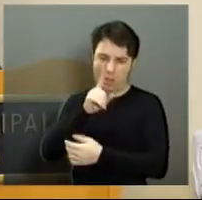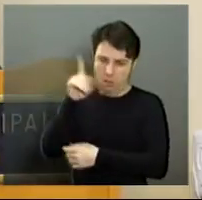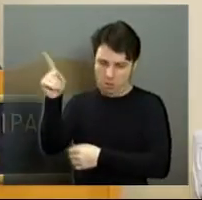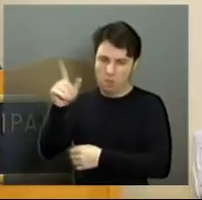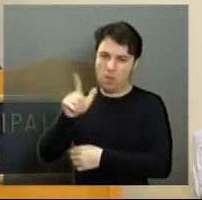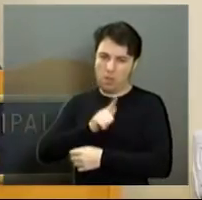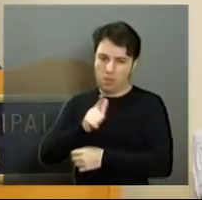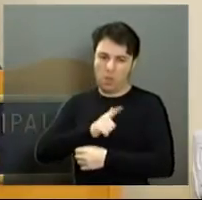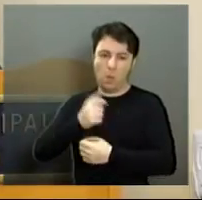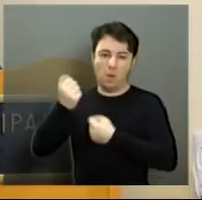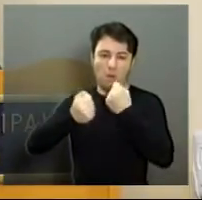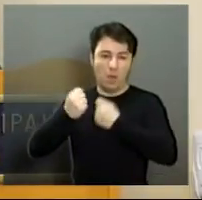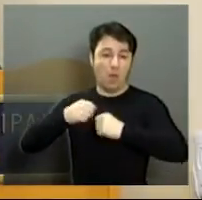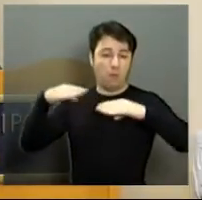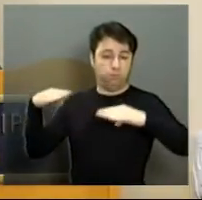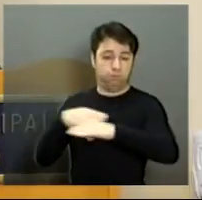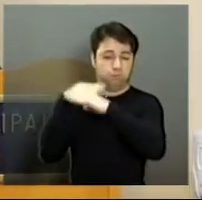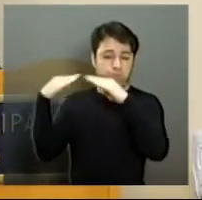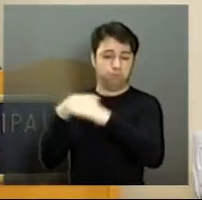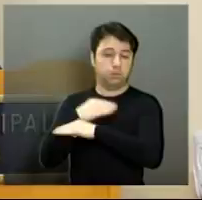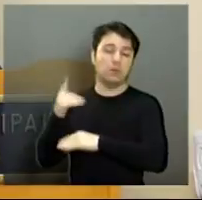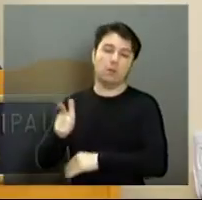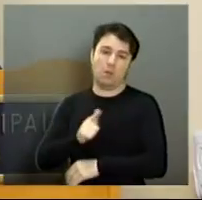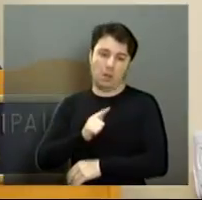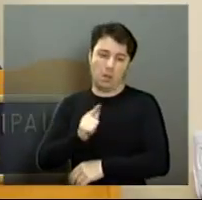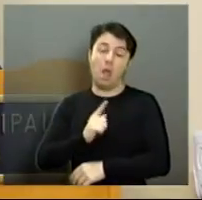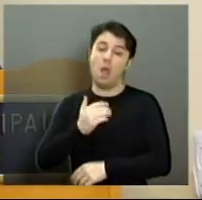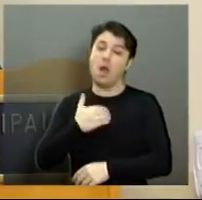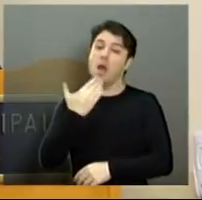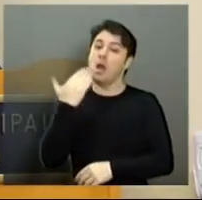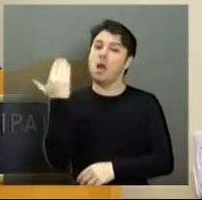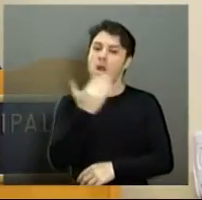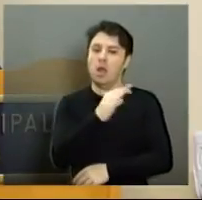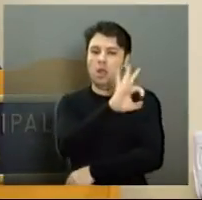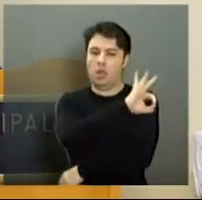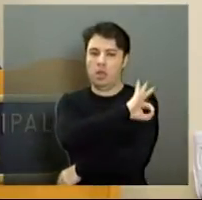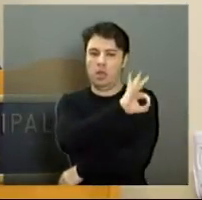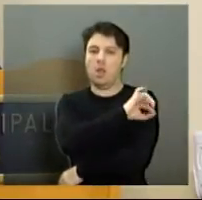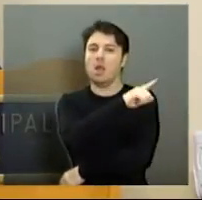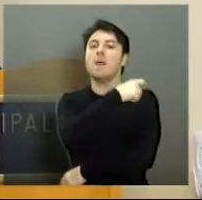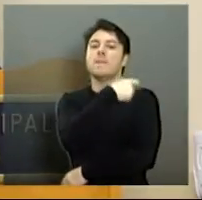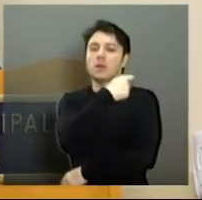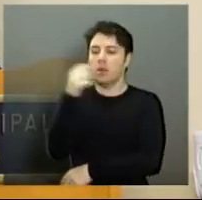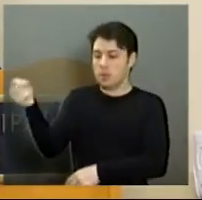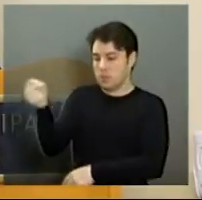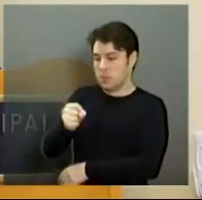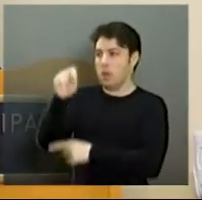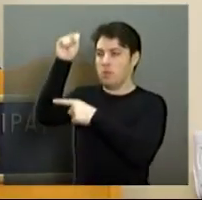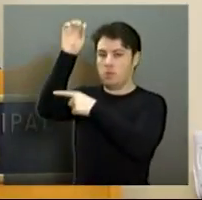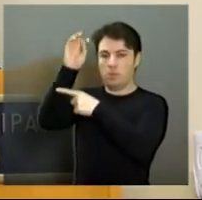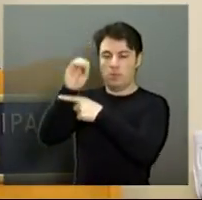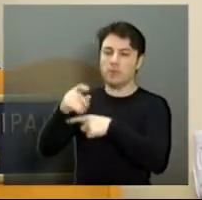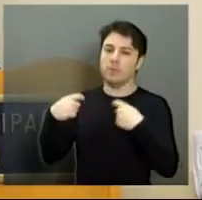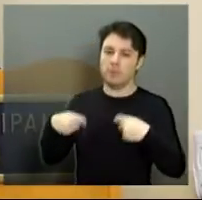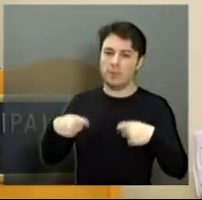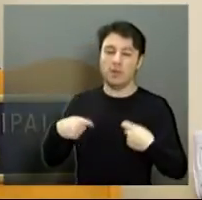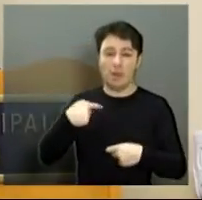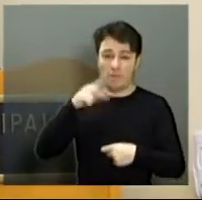O trânsito lá é bem complicado. Eu já solicitei junto ao governo o sistema semafórico para o local. Acompanhe o vídeo.